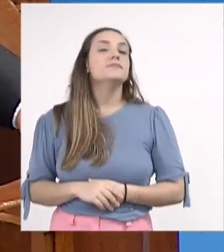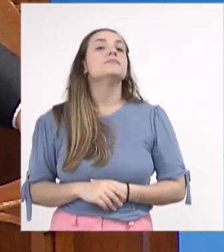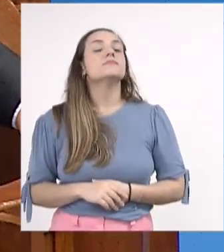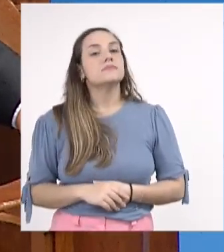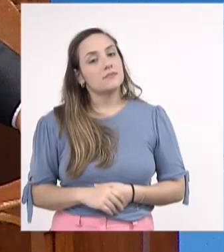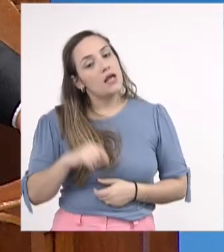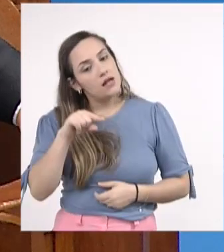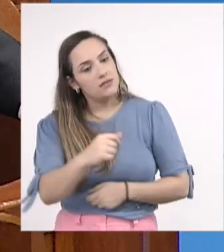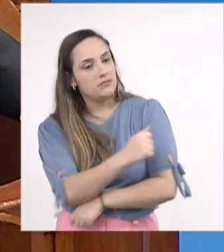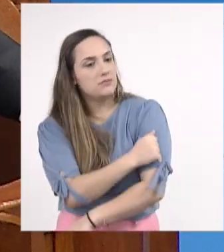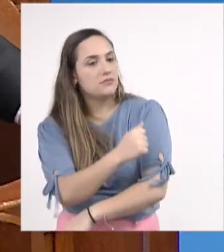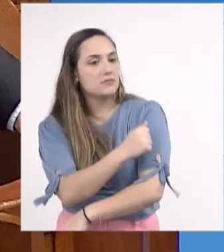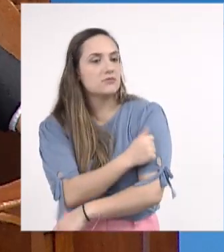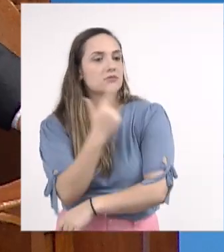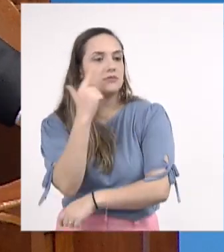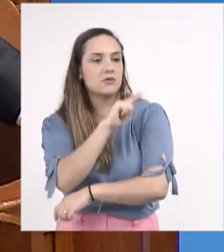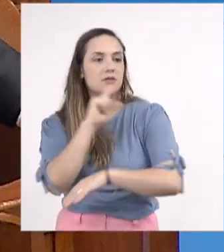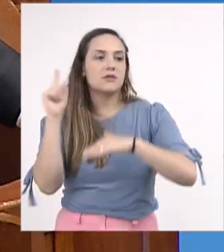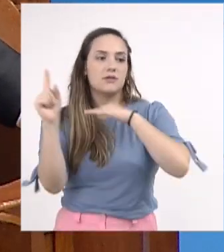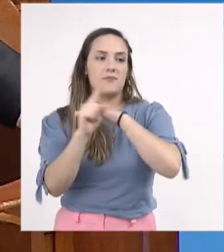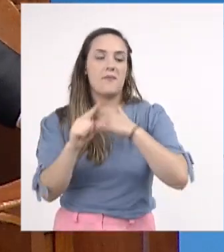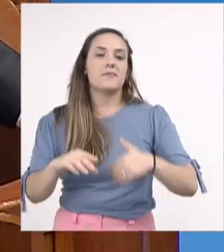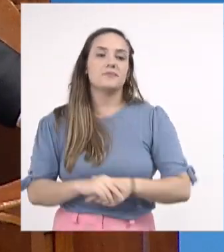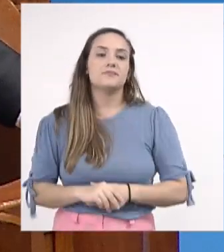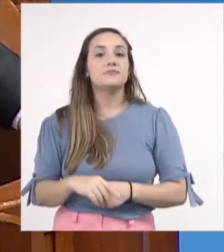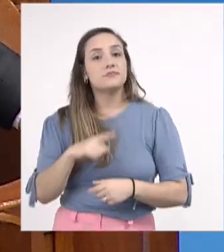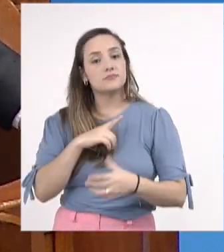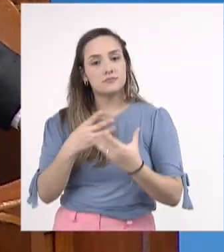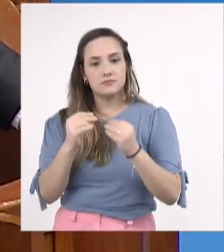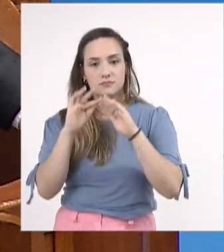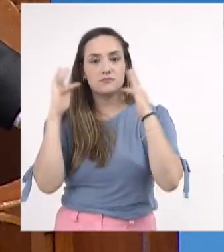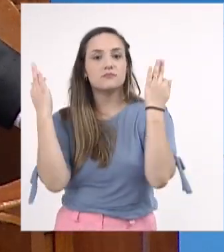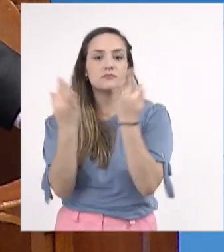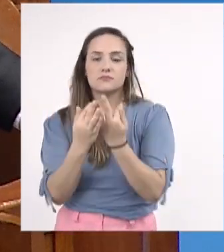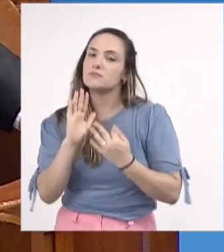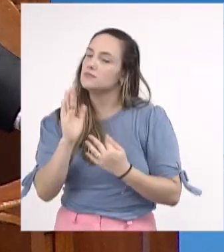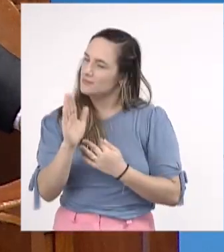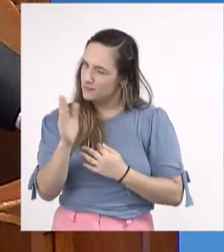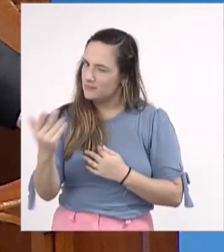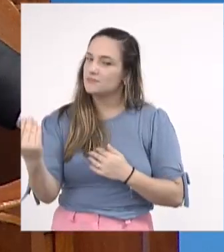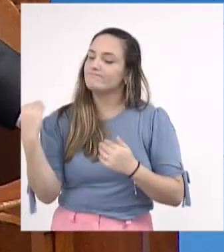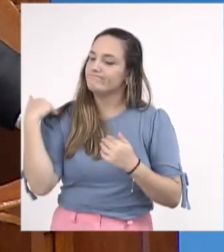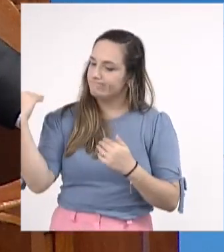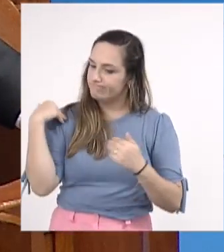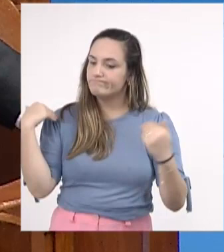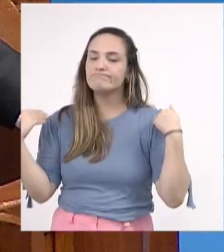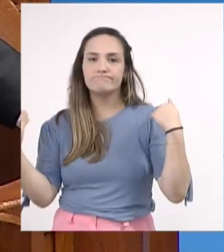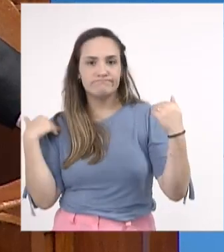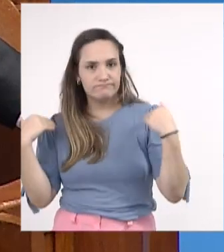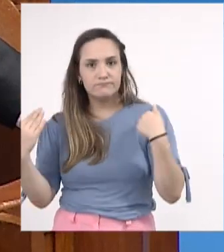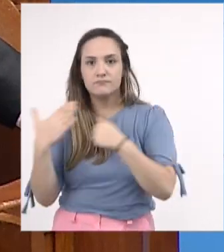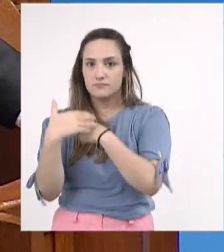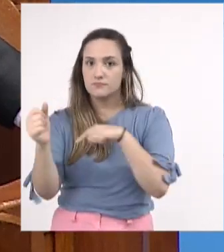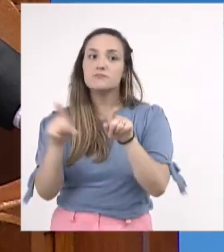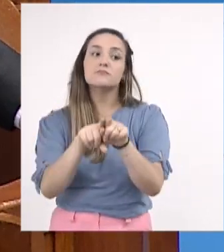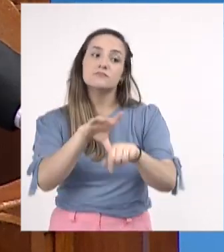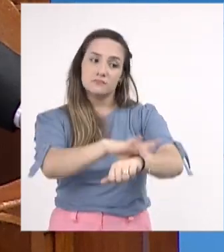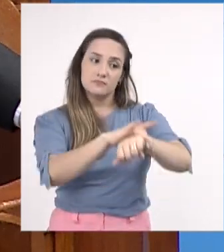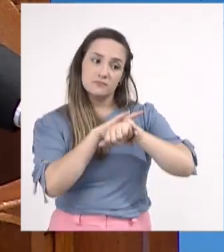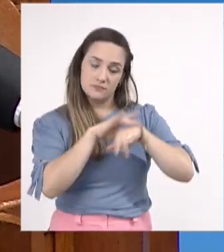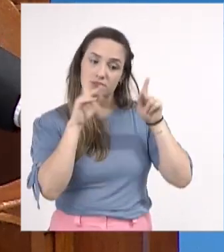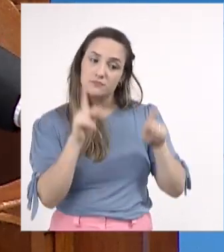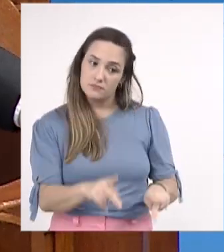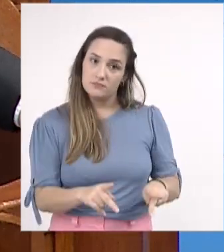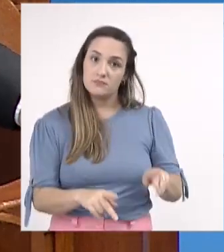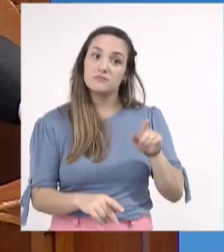esses alunos possam ser atendidos. Muitas famílias, como eu disse, estão procurando a Defensoria Pública, a